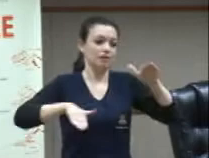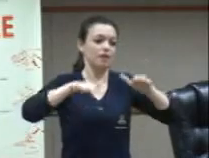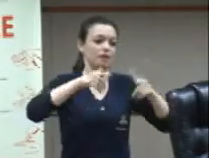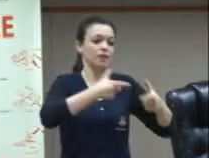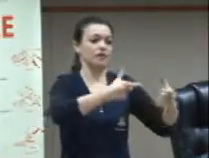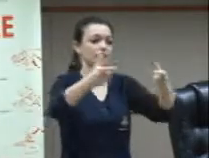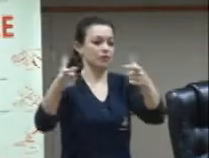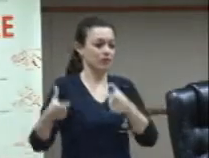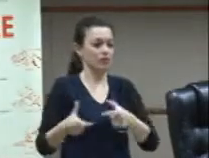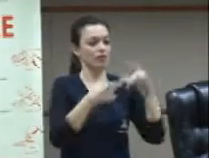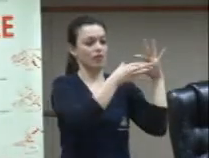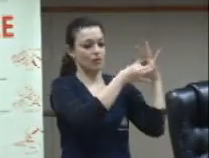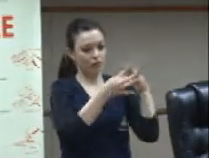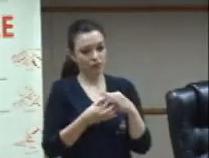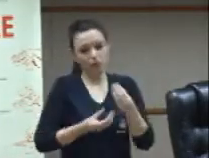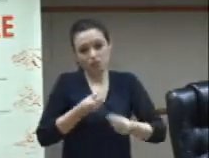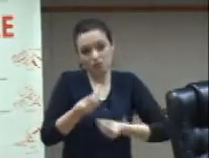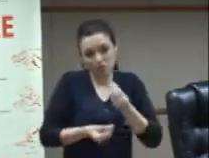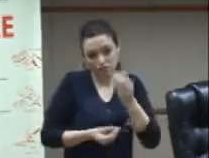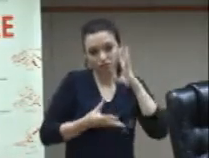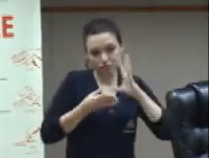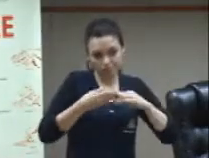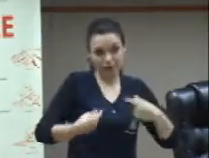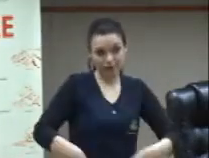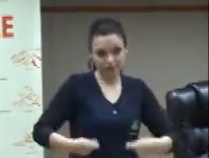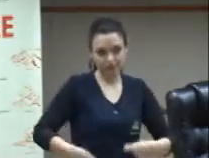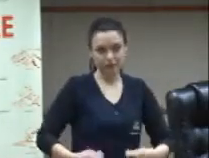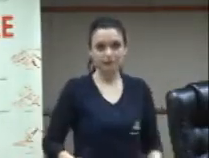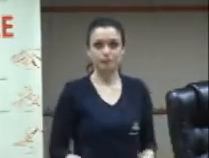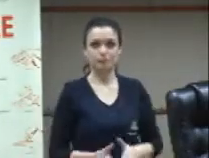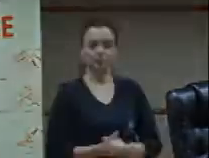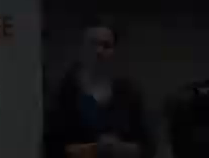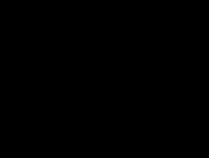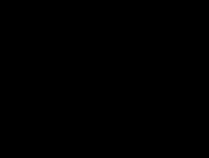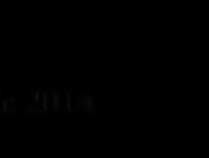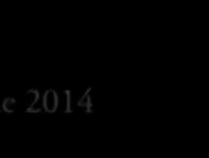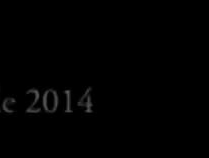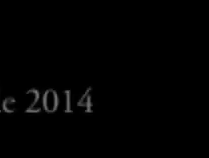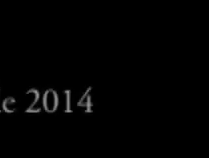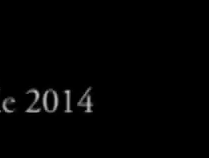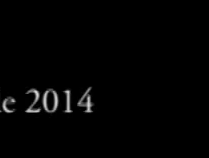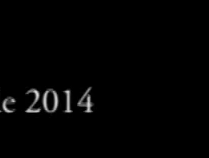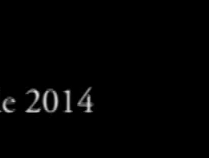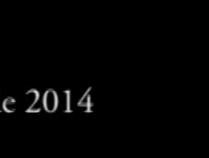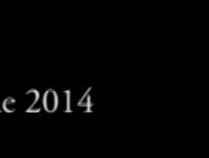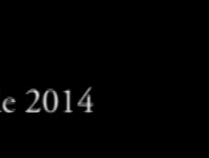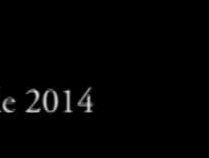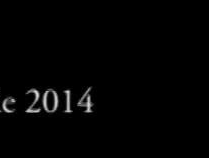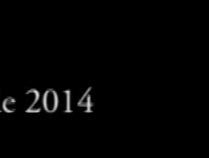reconhecidas na nossa abordagem com eles de gênero de gênero